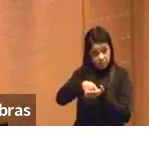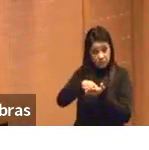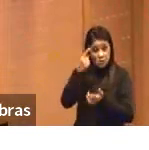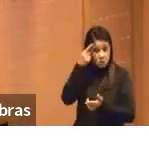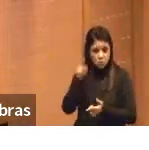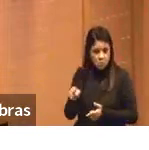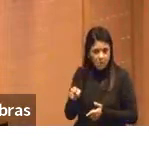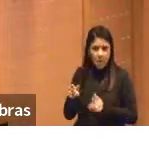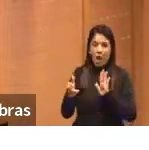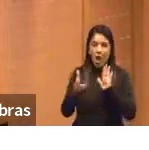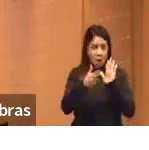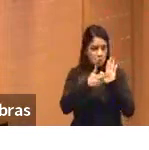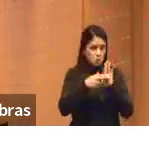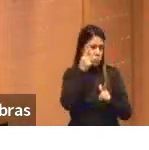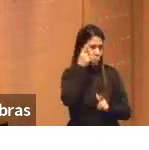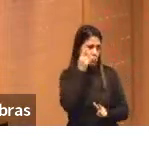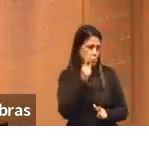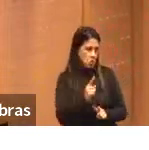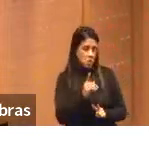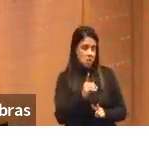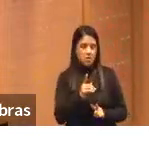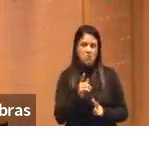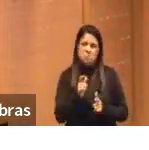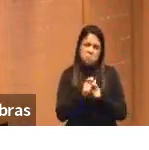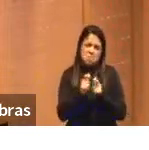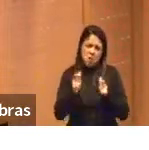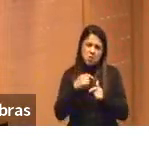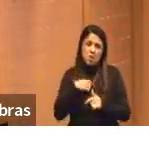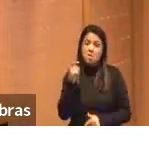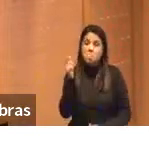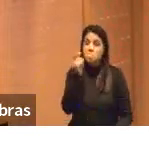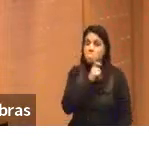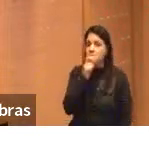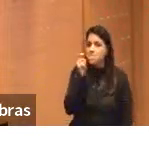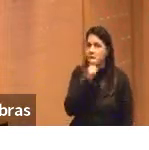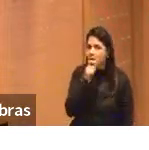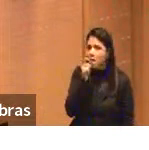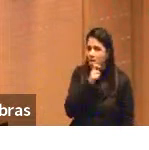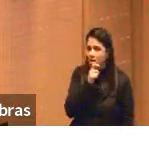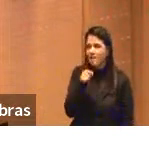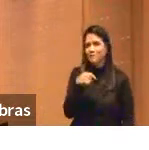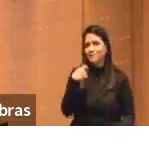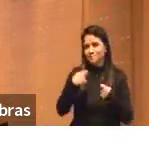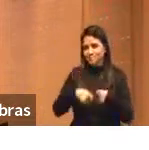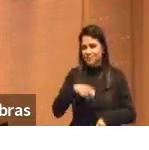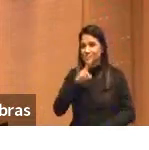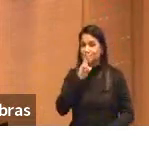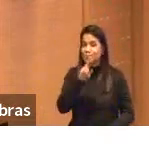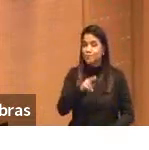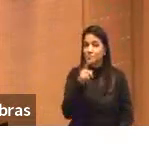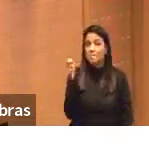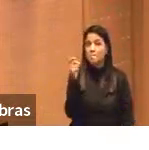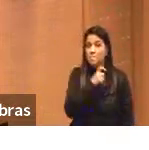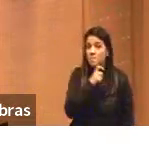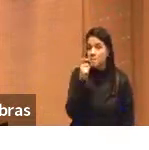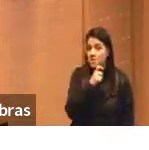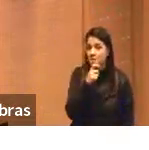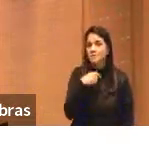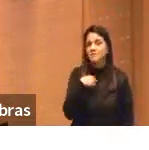ele pode assumir que não sabe, em geral, ele não faz isso, em geral, ele mente, porque ele precisa dar uma resposta.